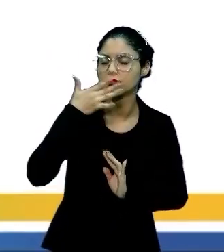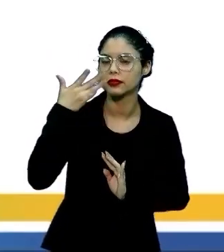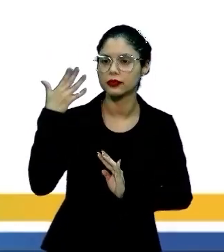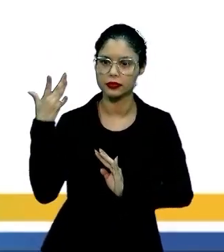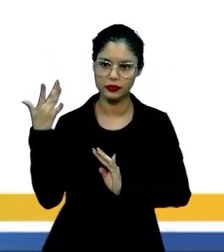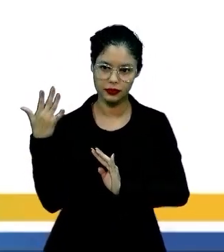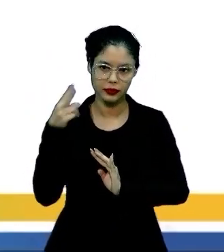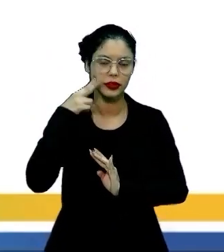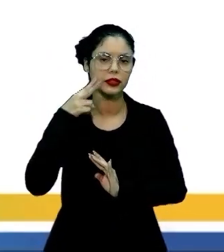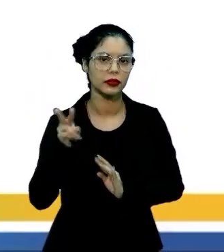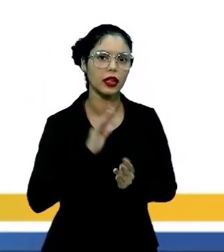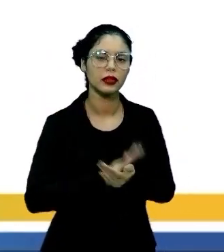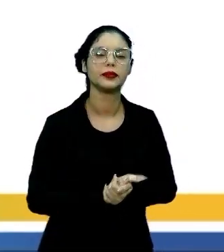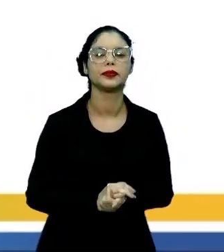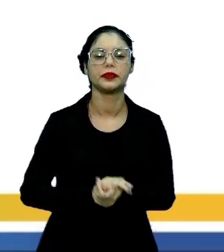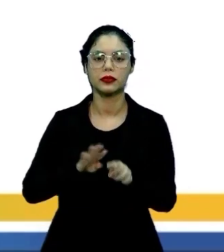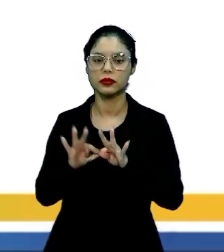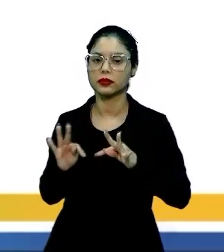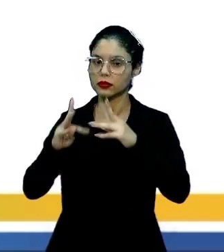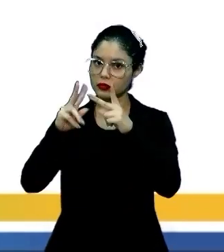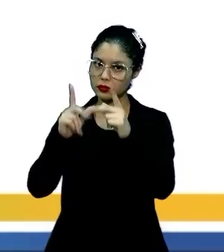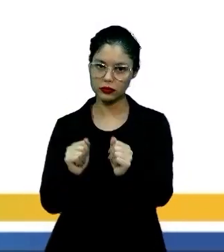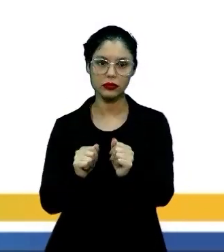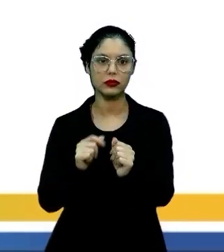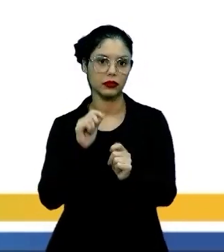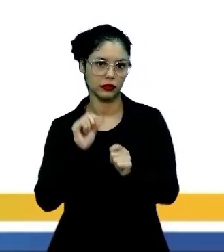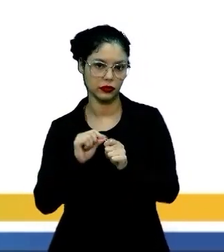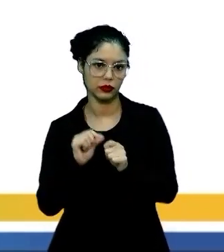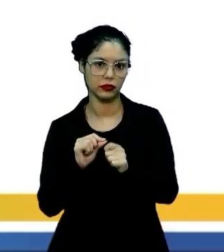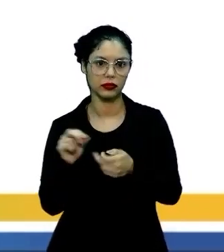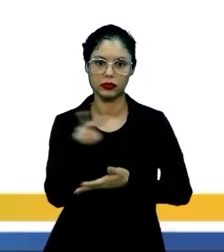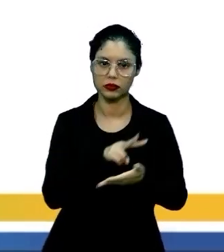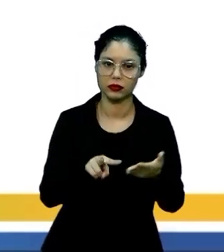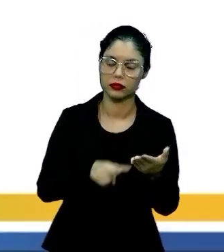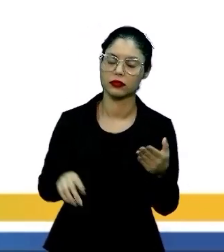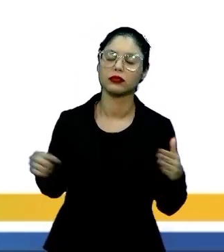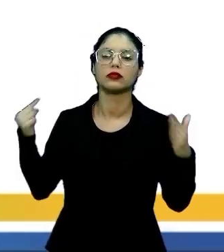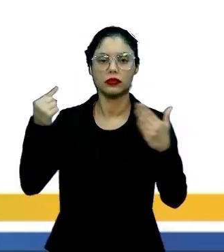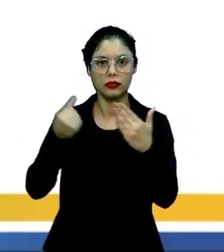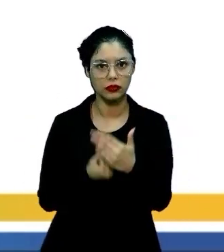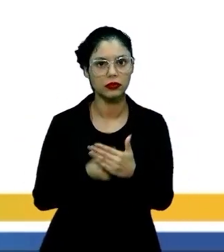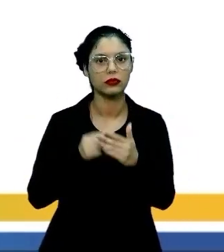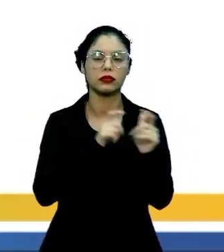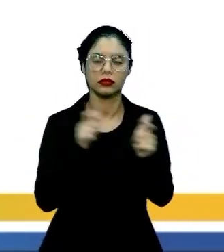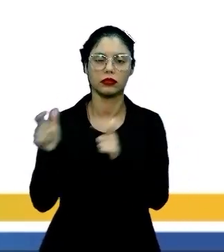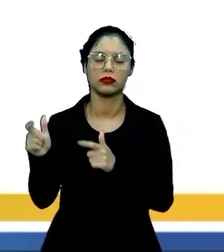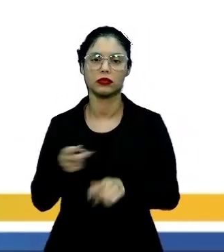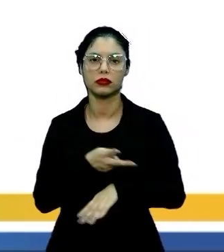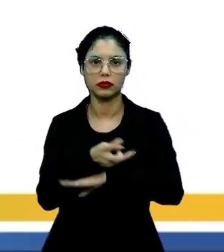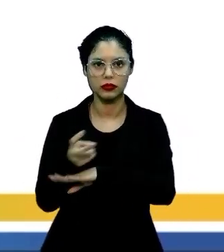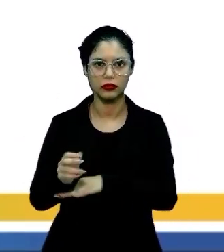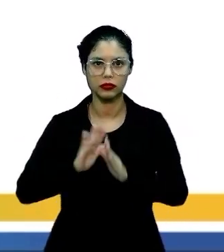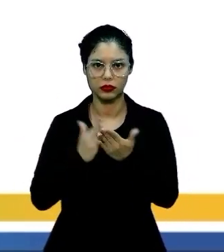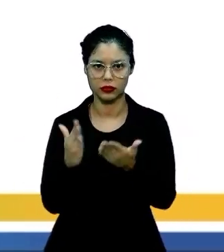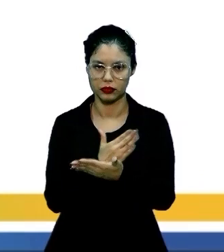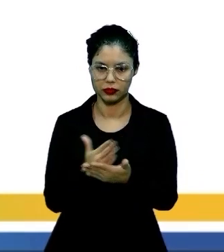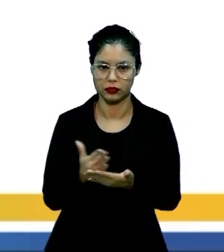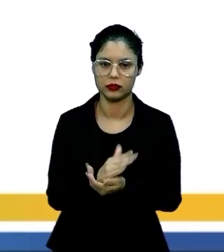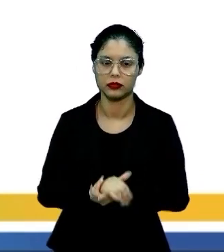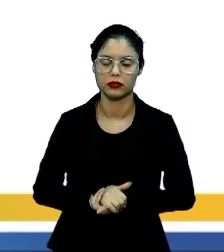detalhes, enfim, tudo que faz com que o leitor se insira naquele espaço, explorando todos os